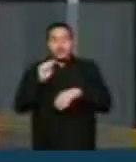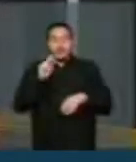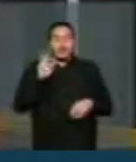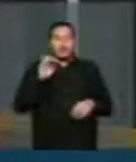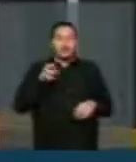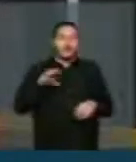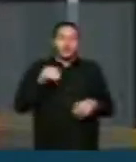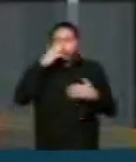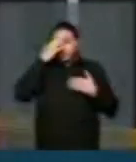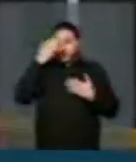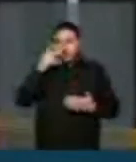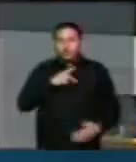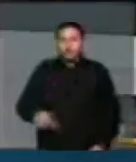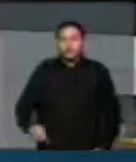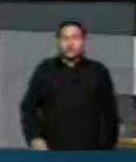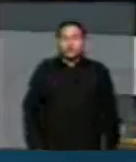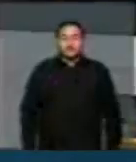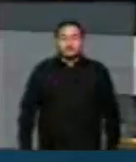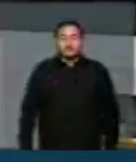Muito obrigado, Sra. Presidente.